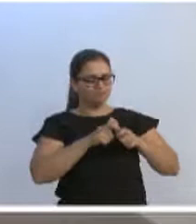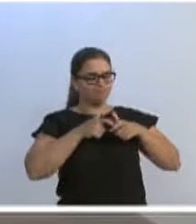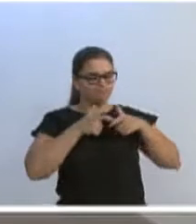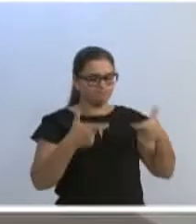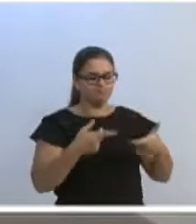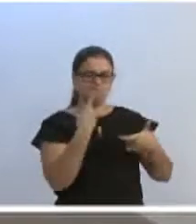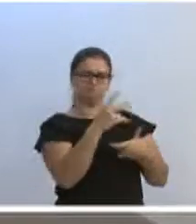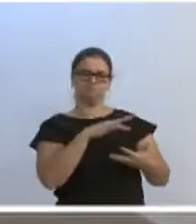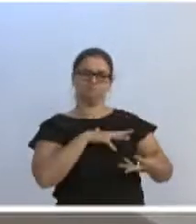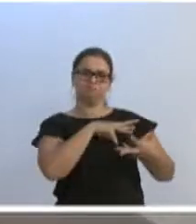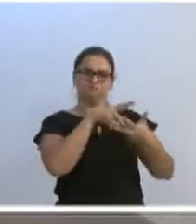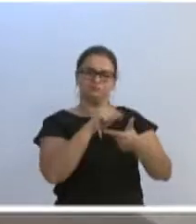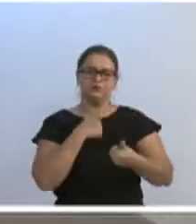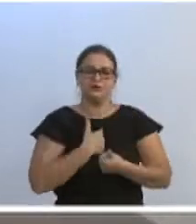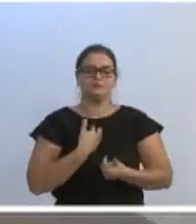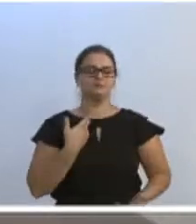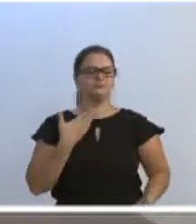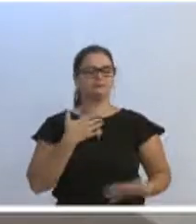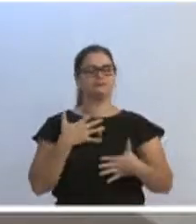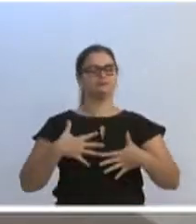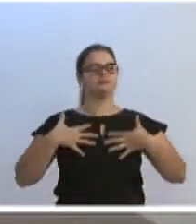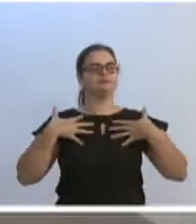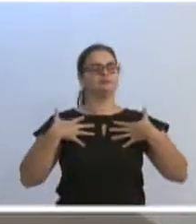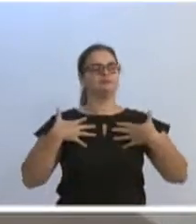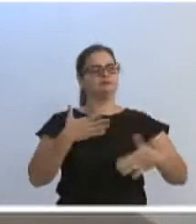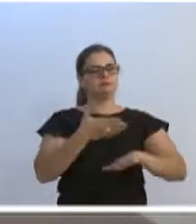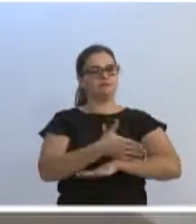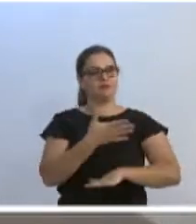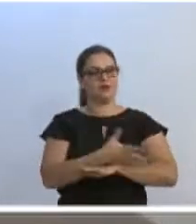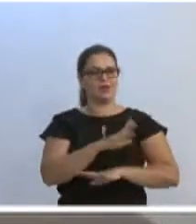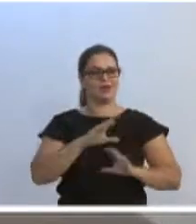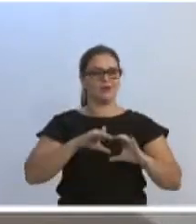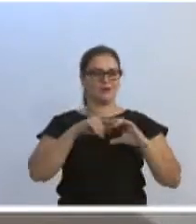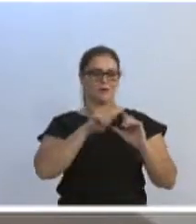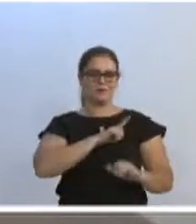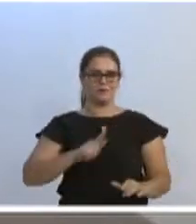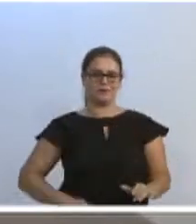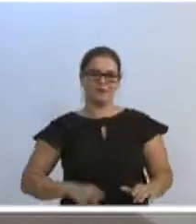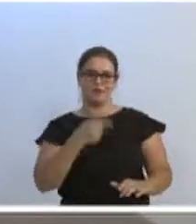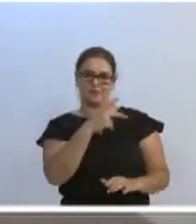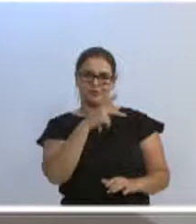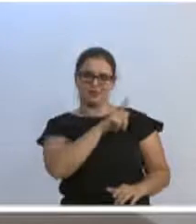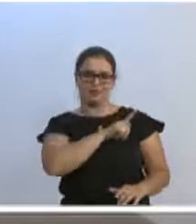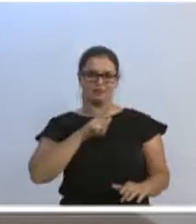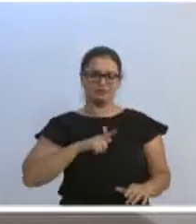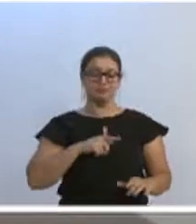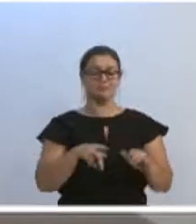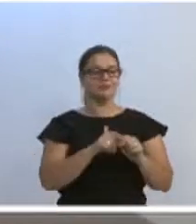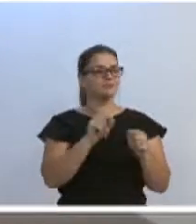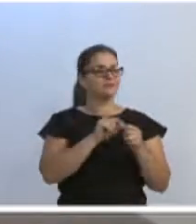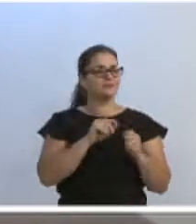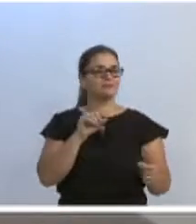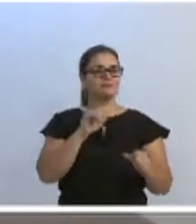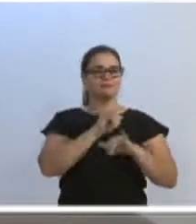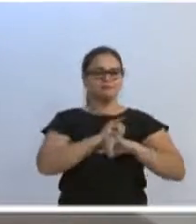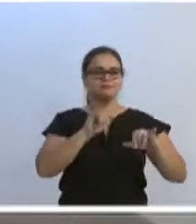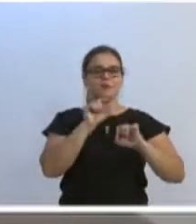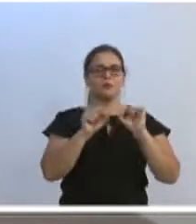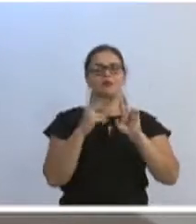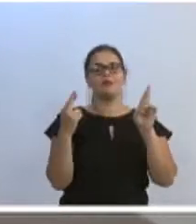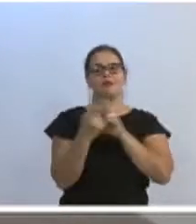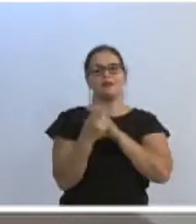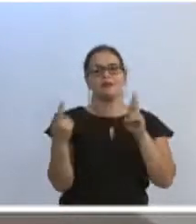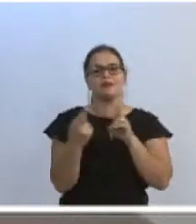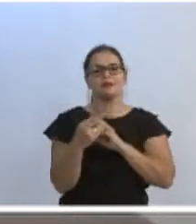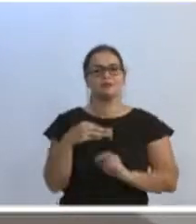muito orgulho de tê-lo, de fazer parte do seu governo, e de ter, sobretudo, como um grande amigo, quero fazer um registro e preciso fazer em relação